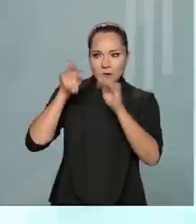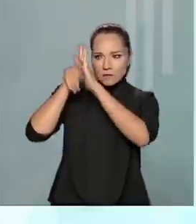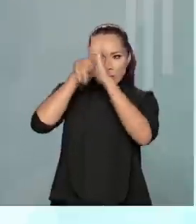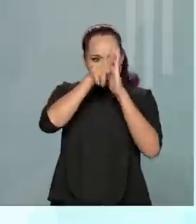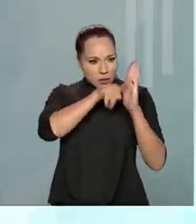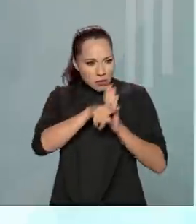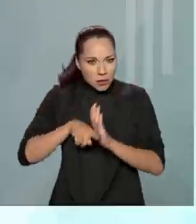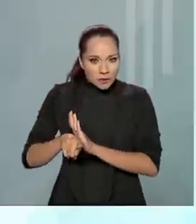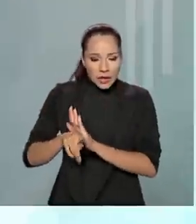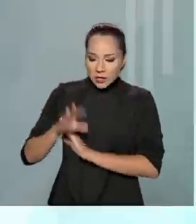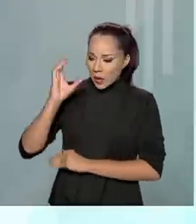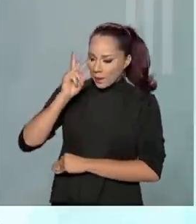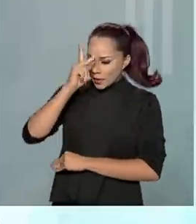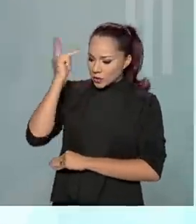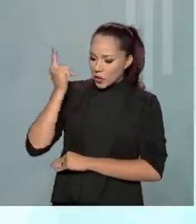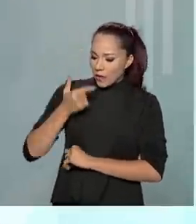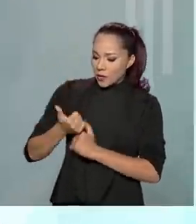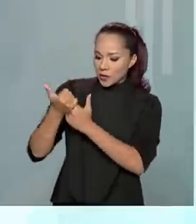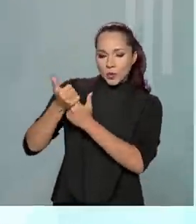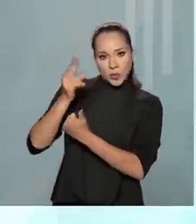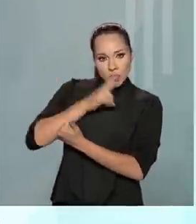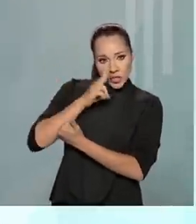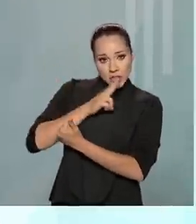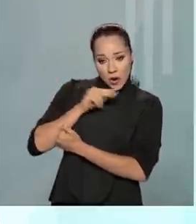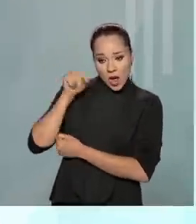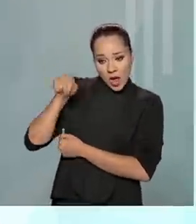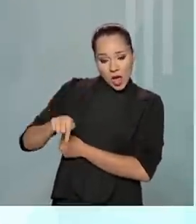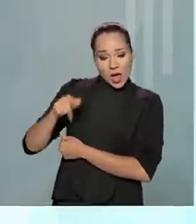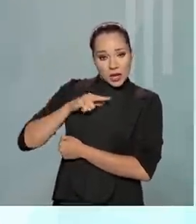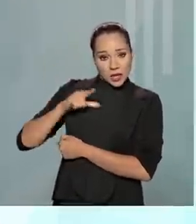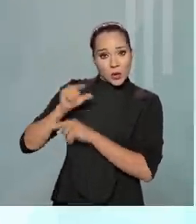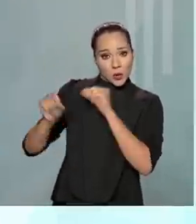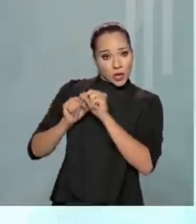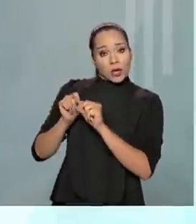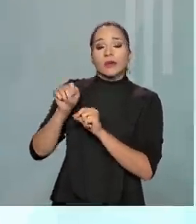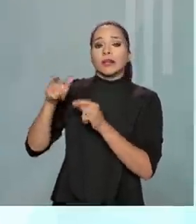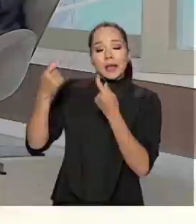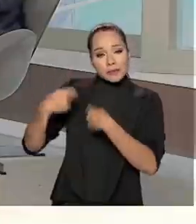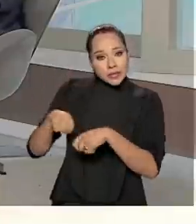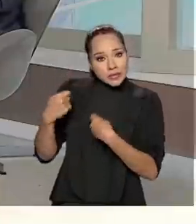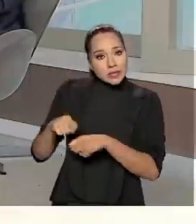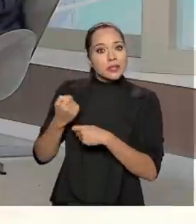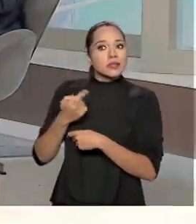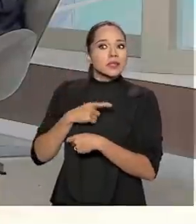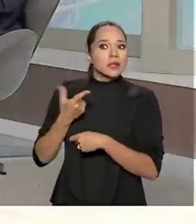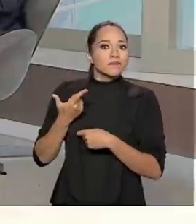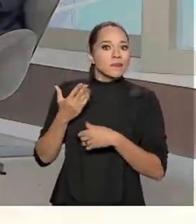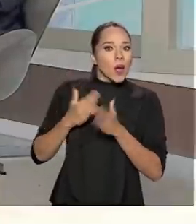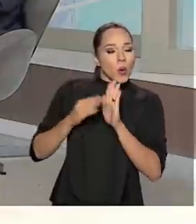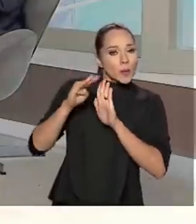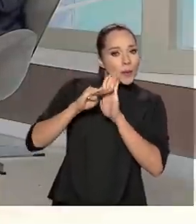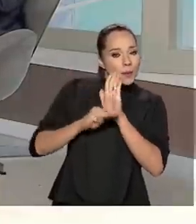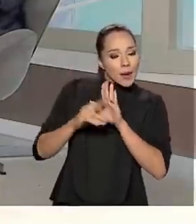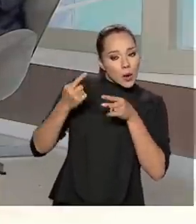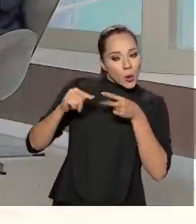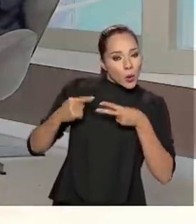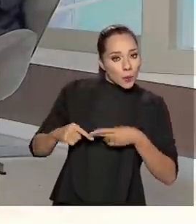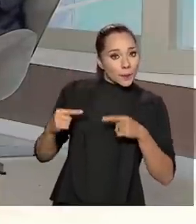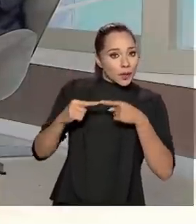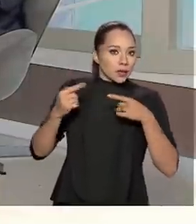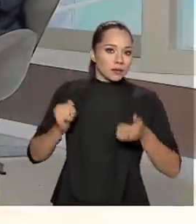seja, essa pessoa que vai receber o auxílio emergencial, ela está submetida a algum tipo de condicionantes do programa. Por exemplo,